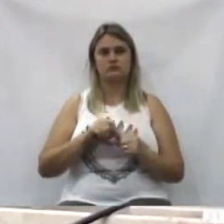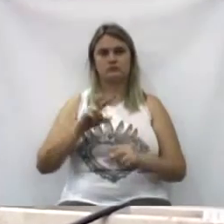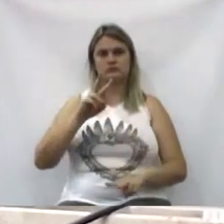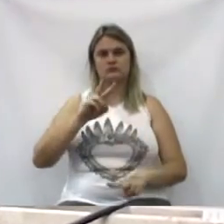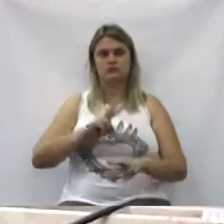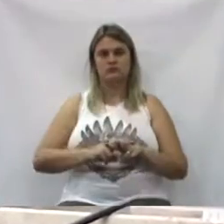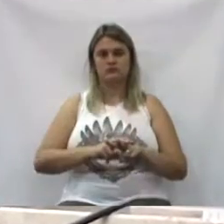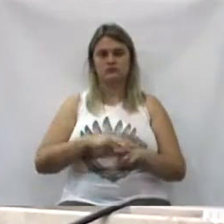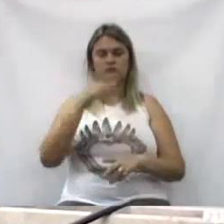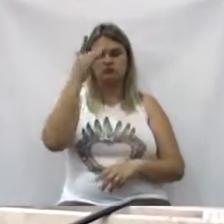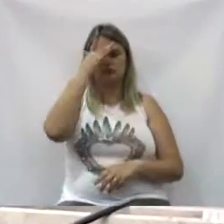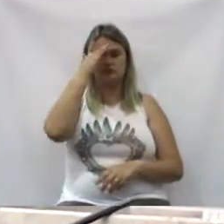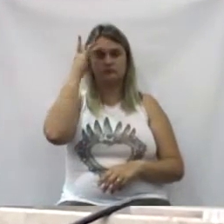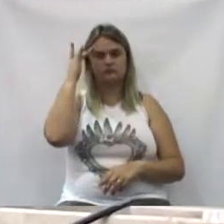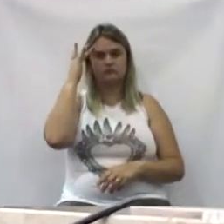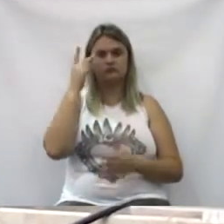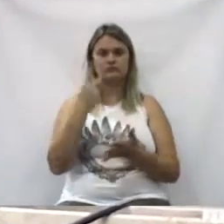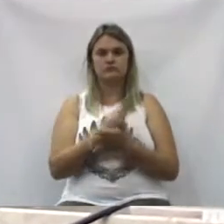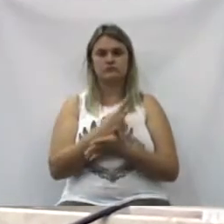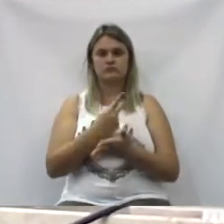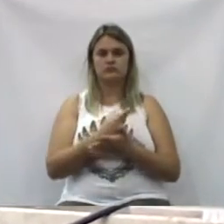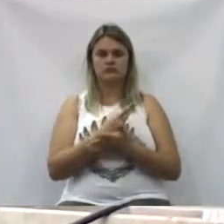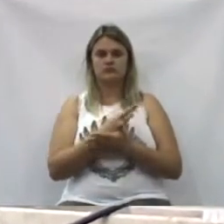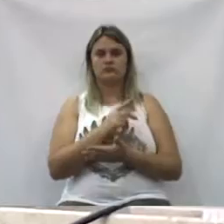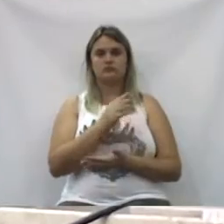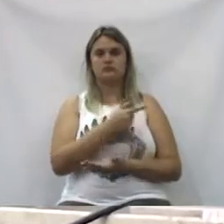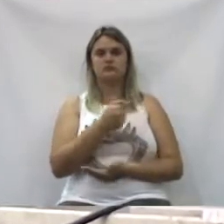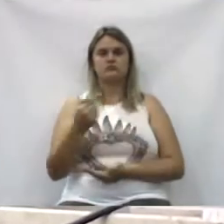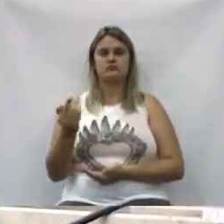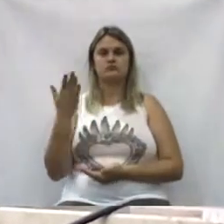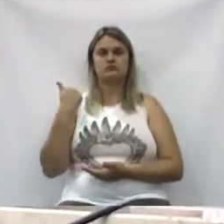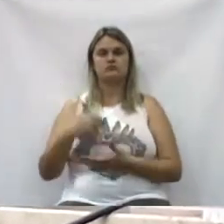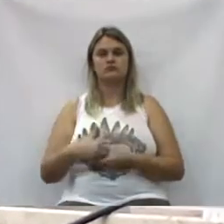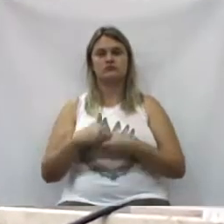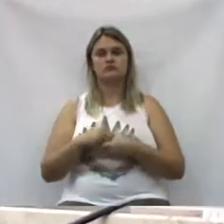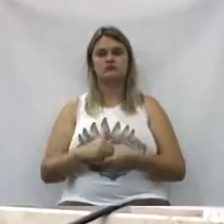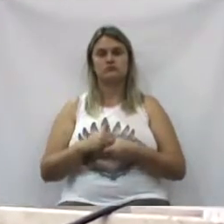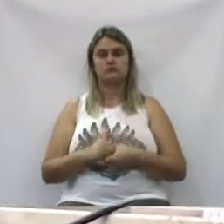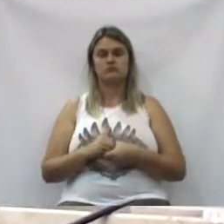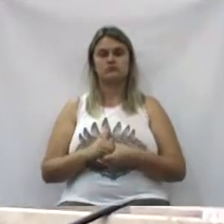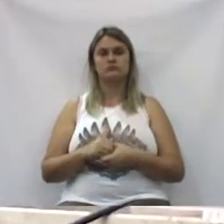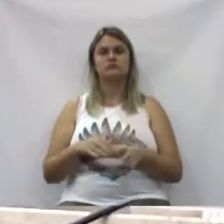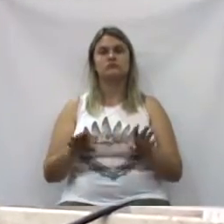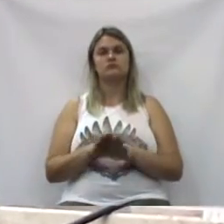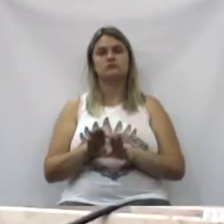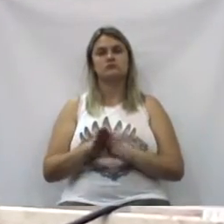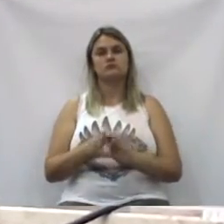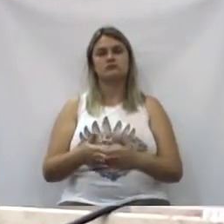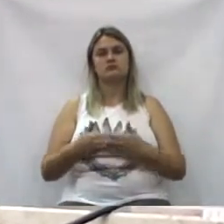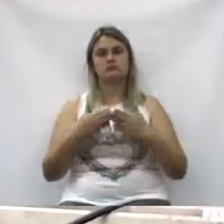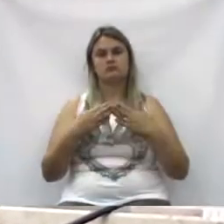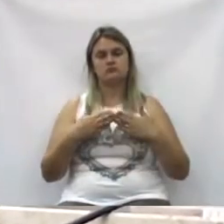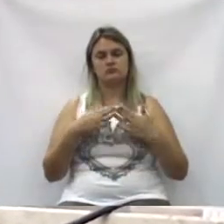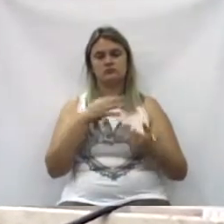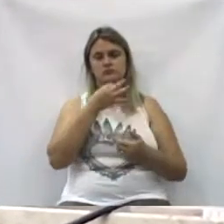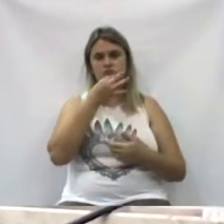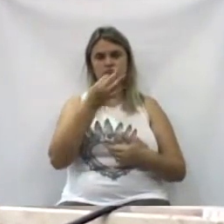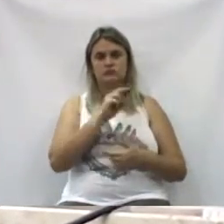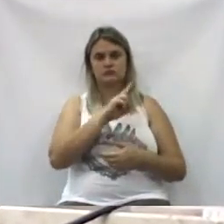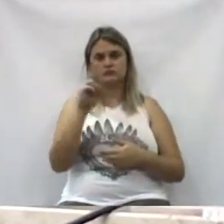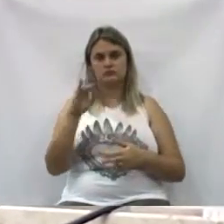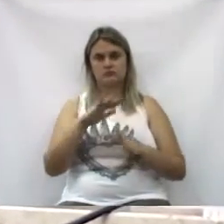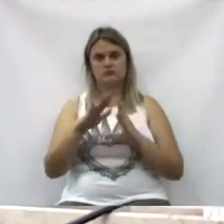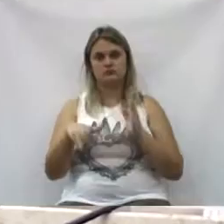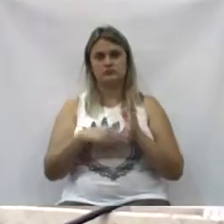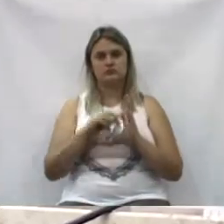prenderam esses bandidos na última semana. Um parabéns aqui da nossa Câmara. E solicitar, eu acho que em nome de